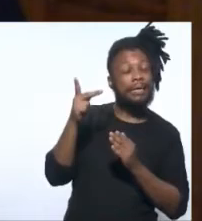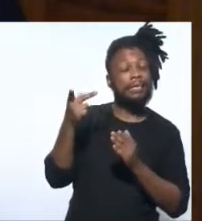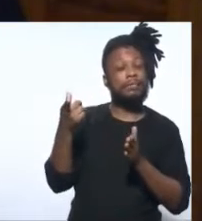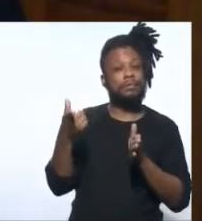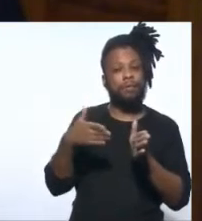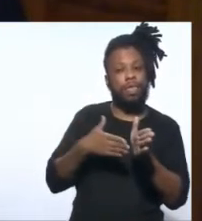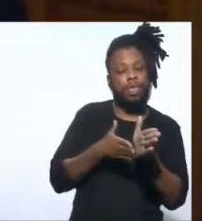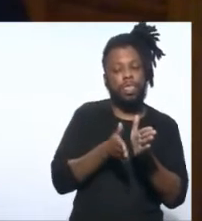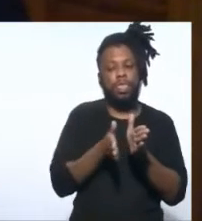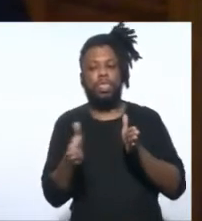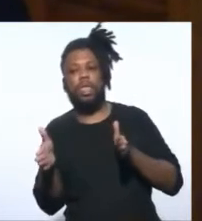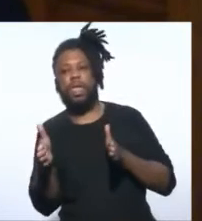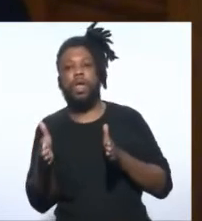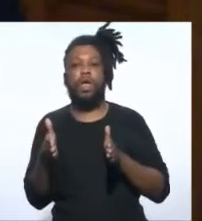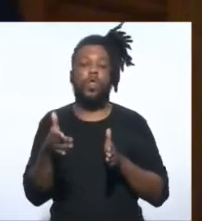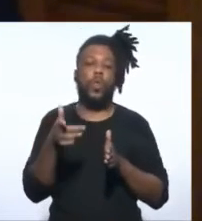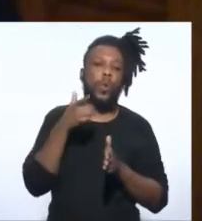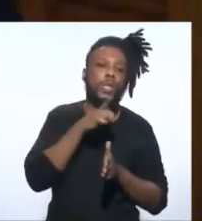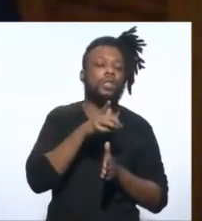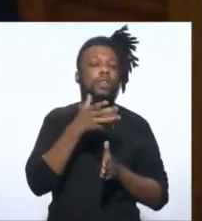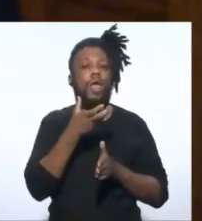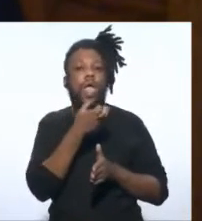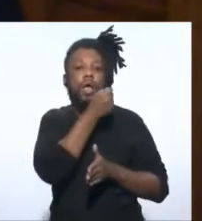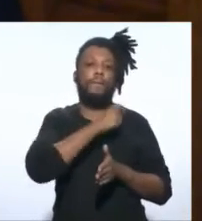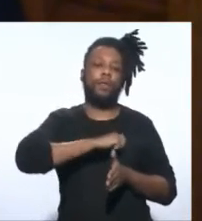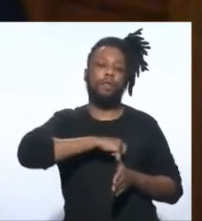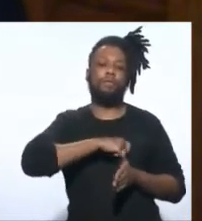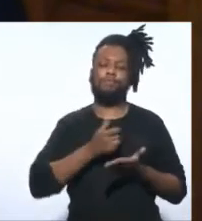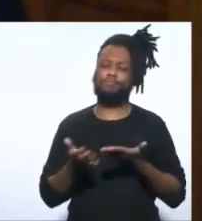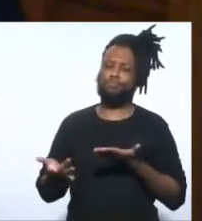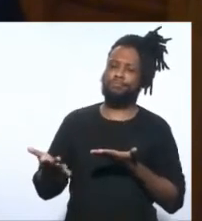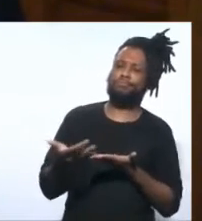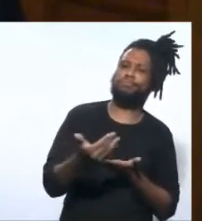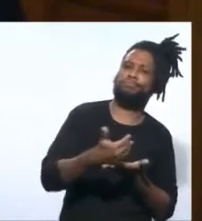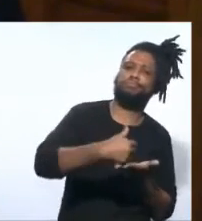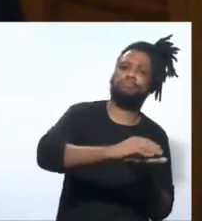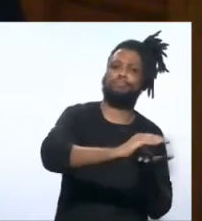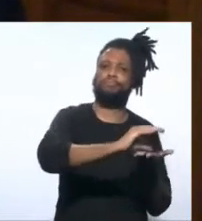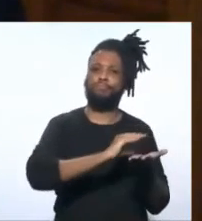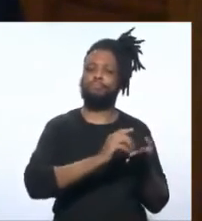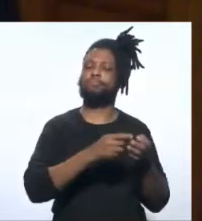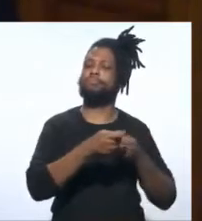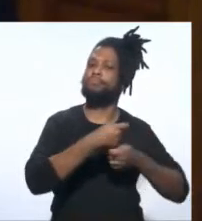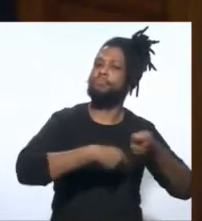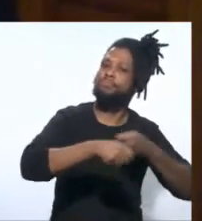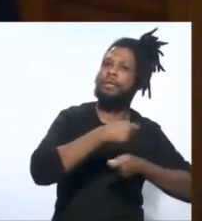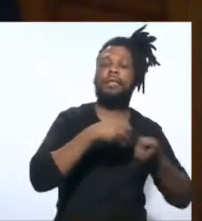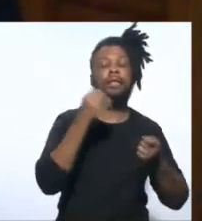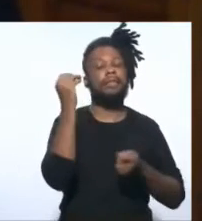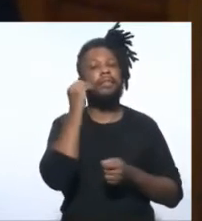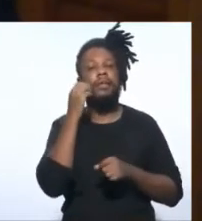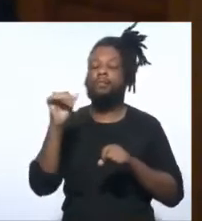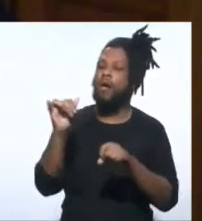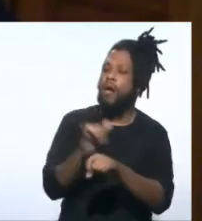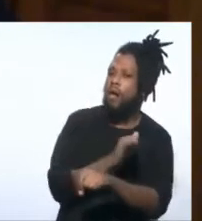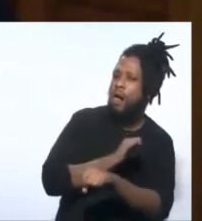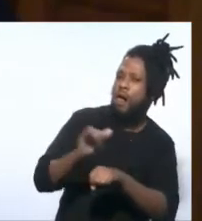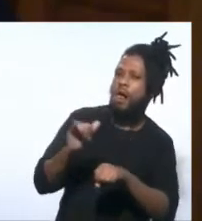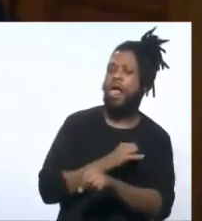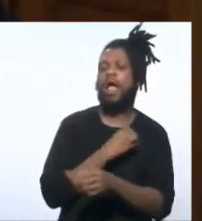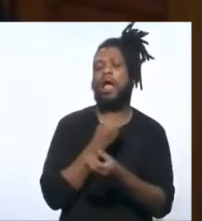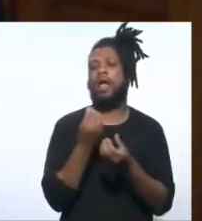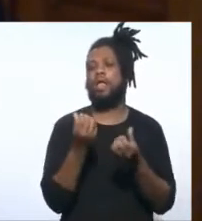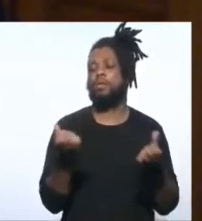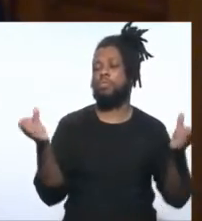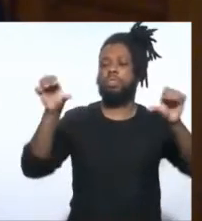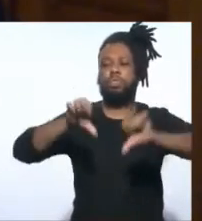de recuperação fiscal, tentando viabilizar aí, do fundo do poço, de como vamos